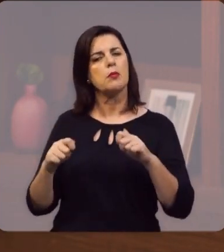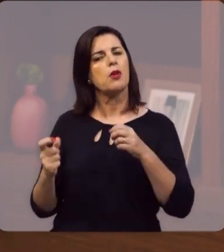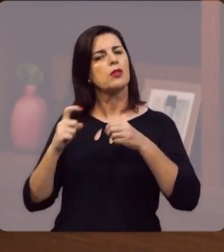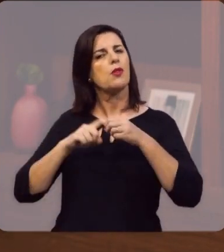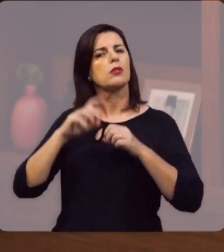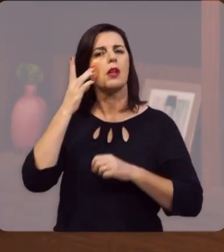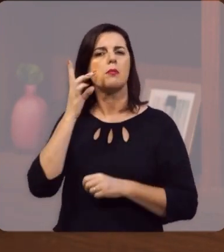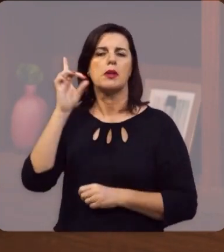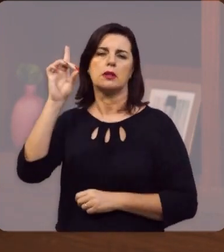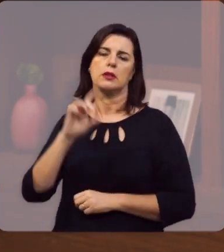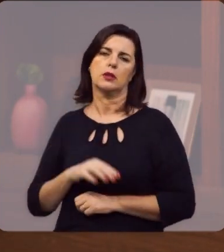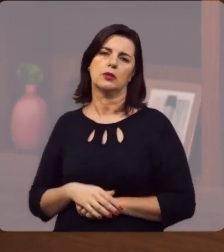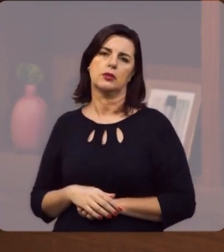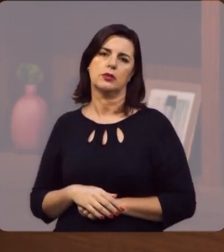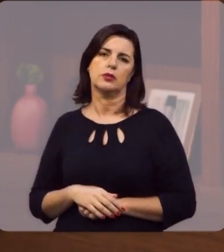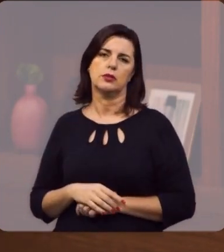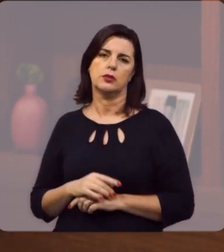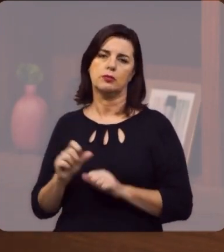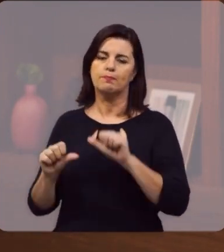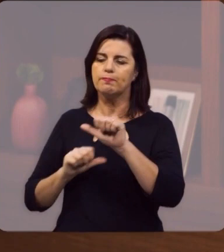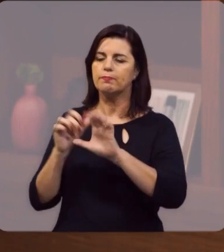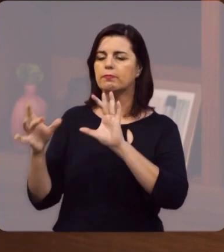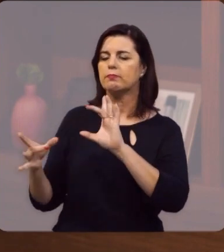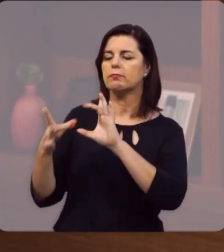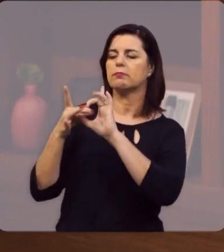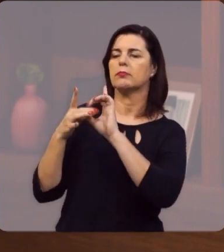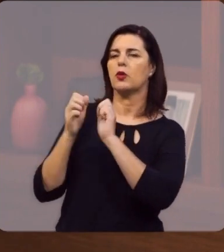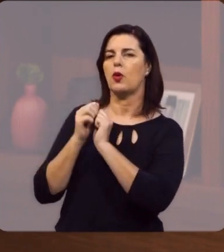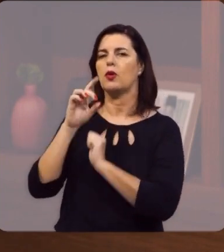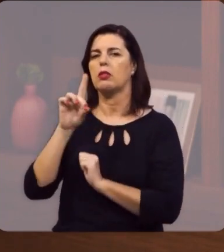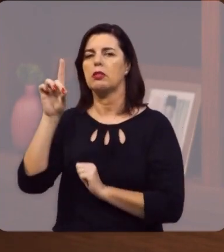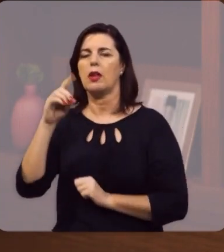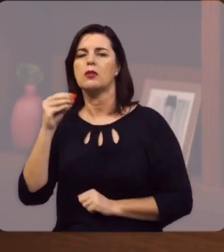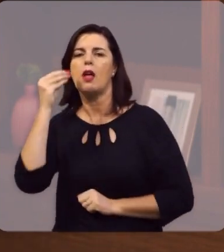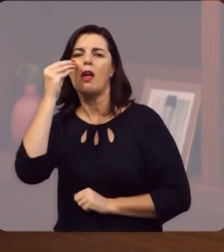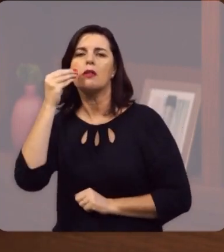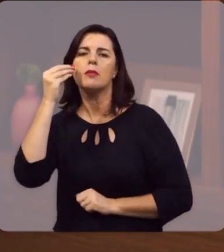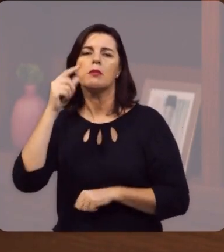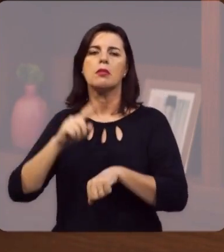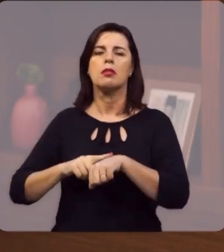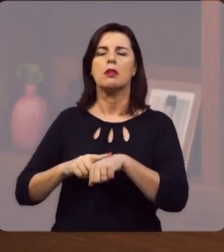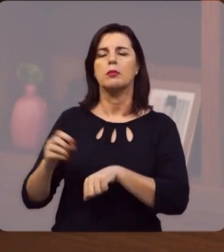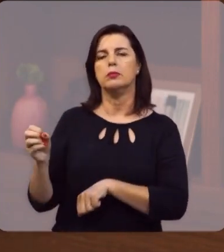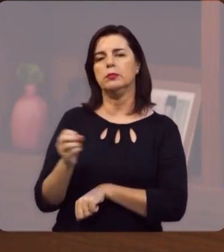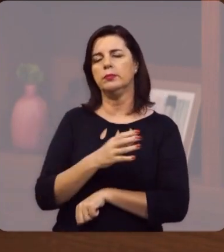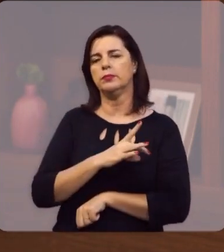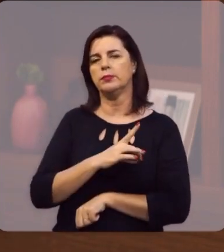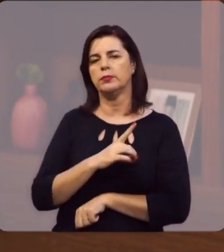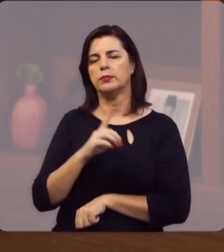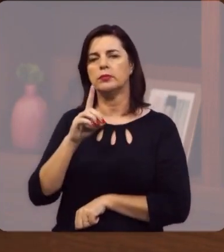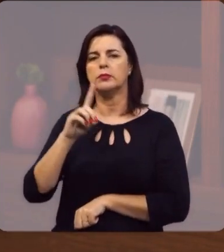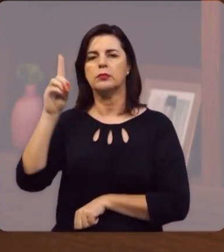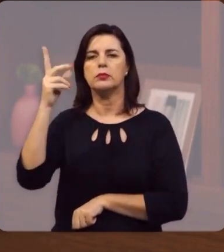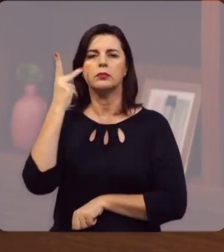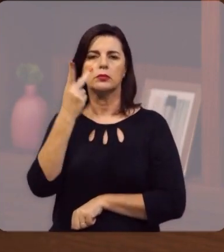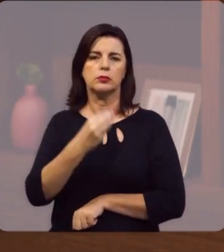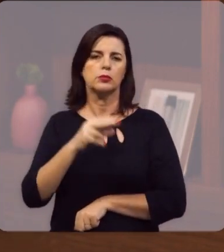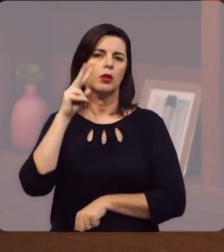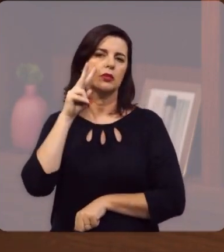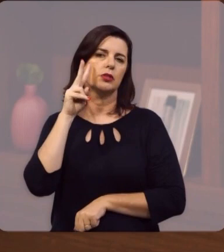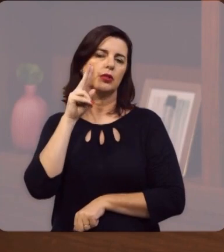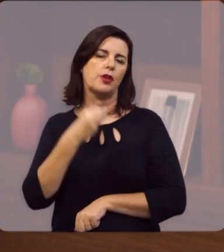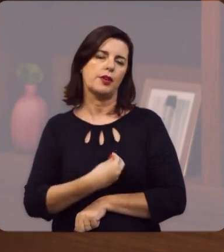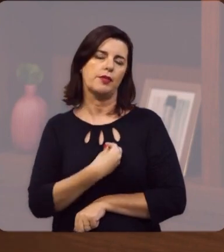possa se voltar para Deus, se reconciliar com Deus, e experimentar um tempo novo de Deus, na sua história,